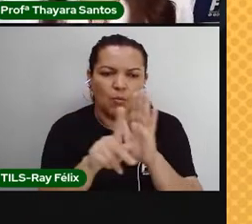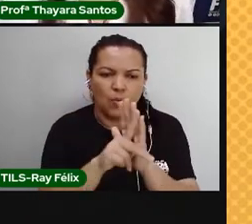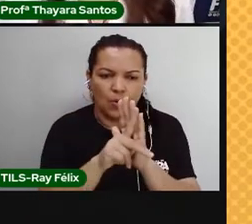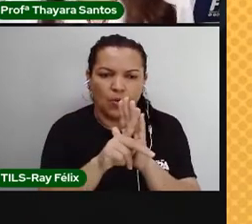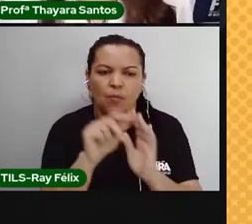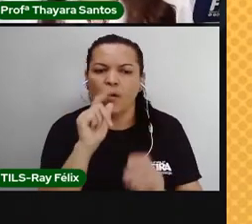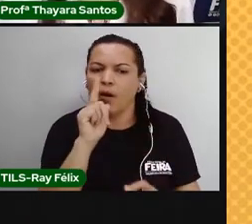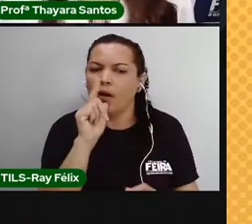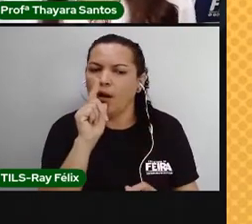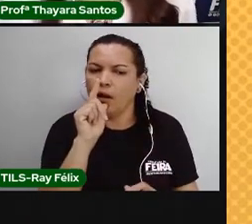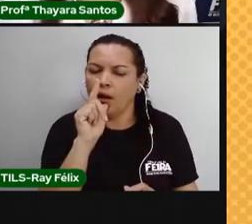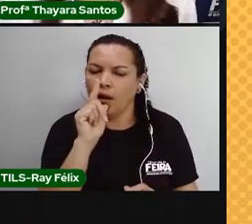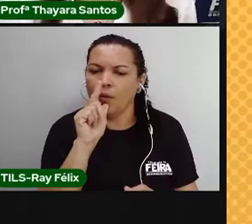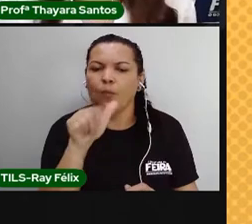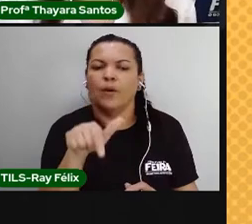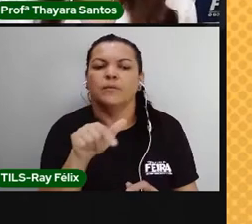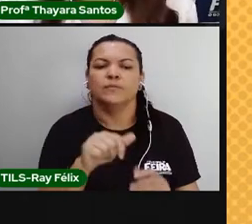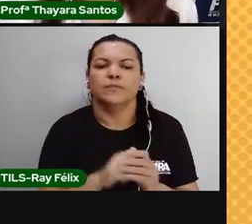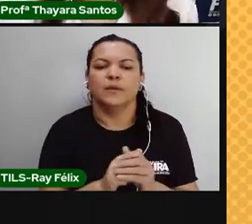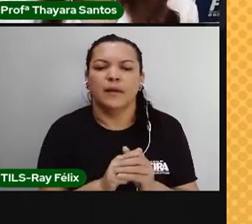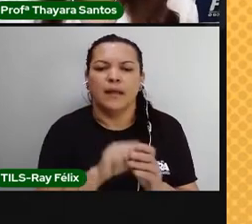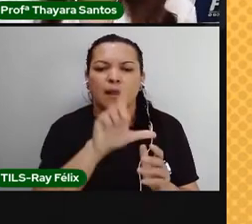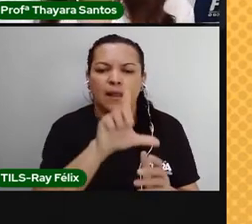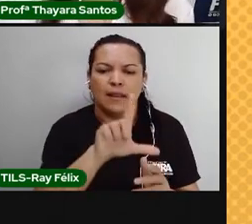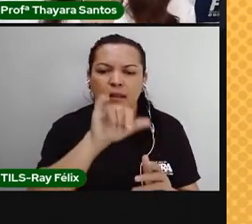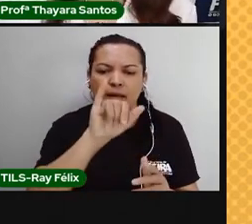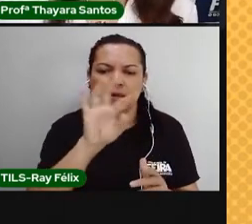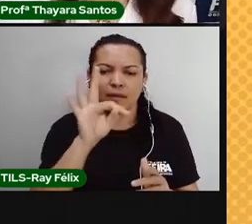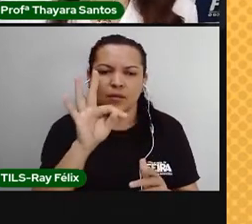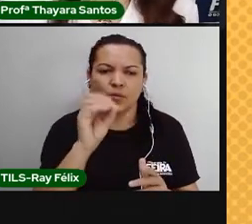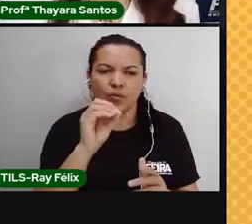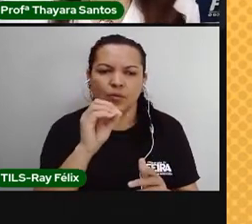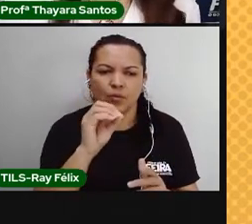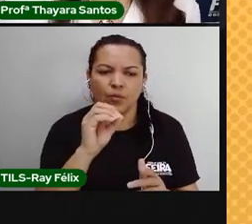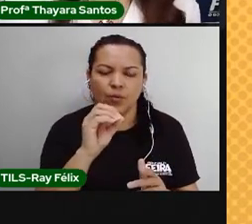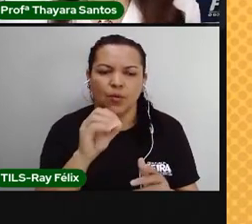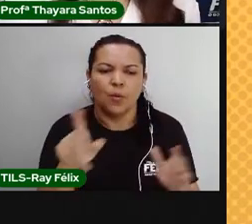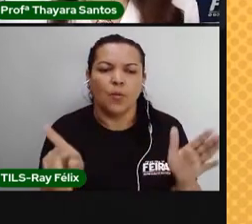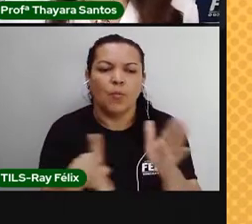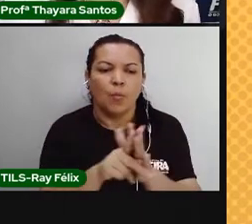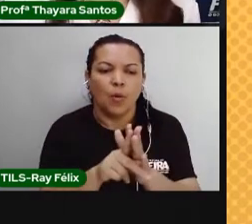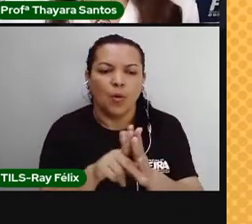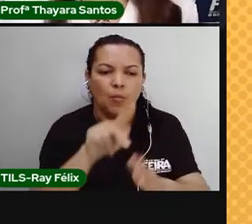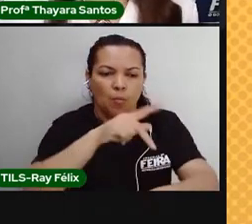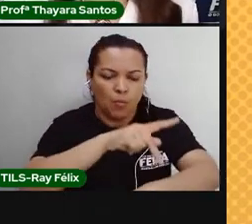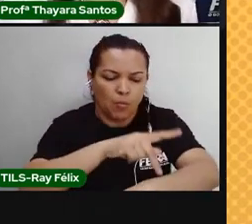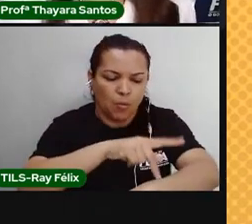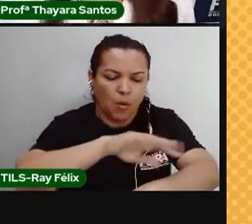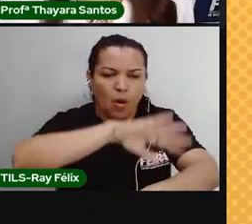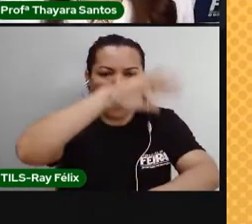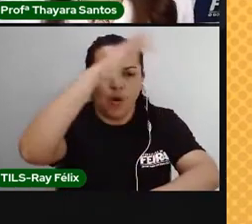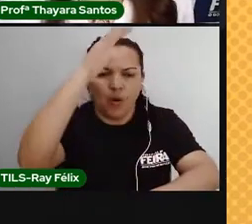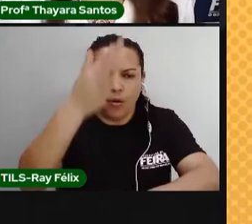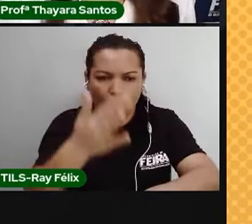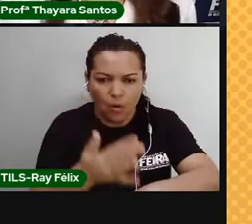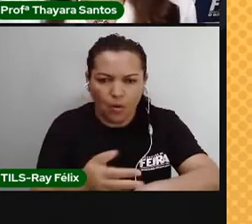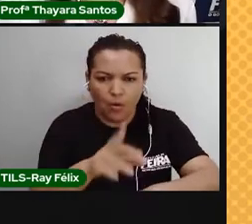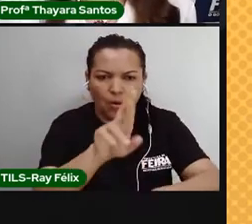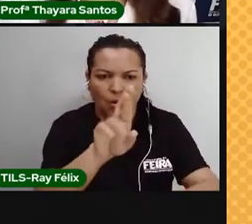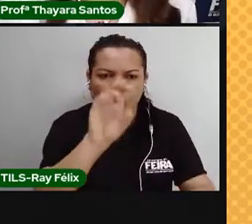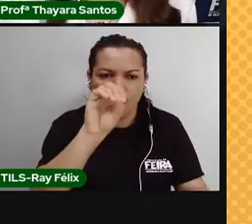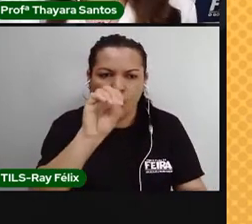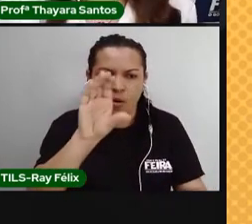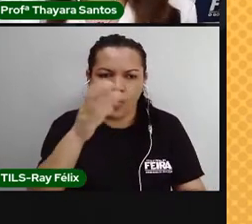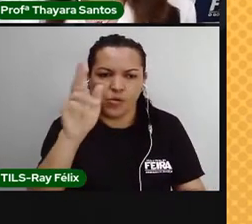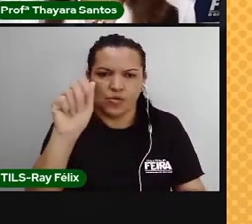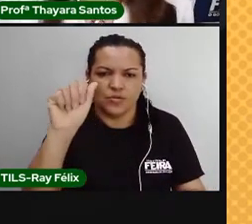hidrosfera é a camada de ar. Lito vem de rocha. Então, a gente já sabe que a litosfera é a camada rochosa. E